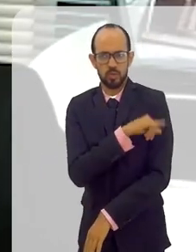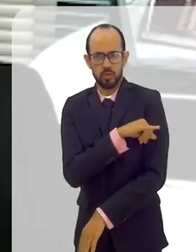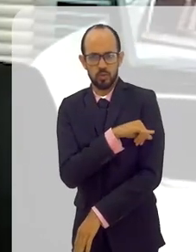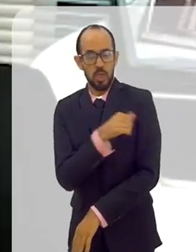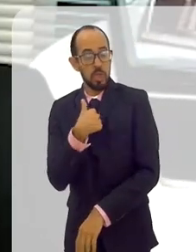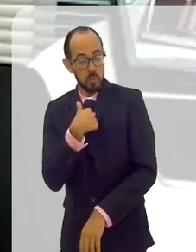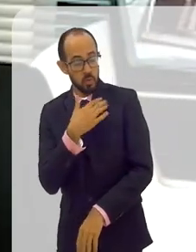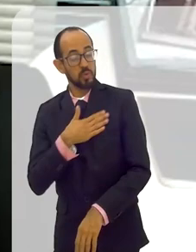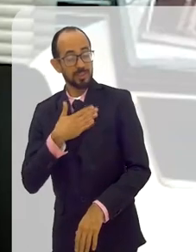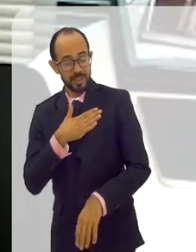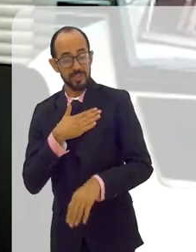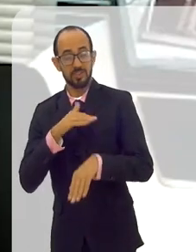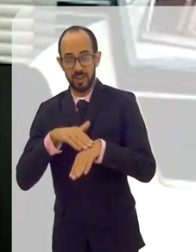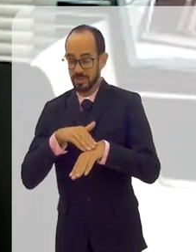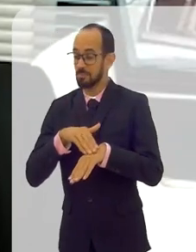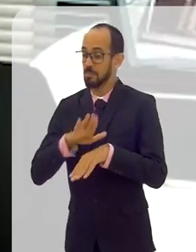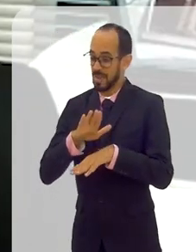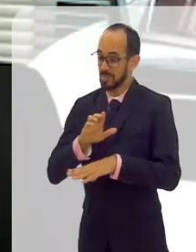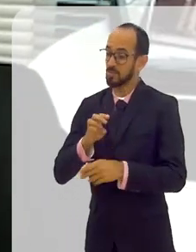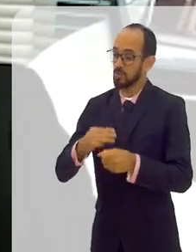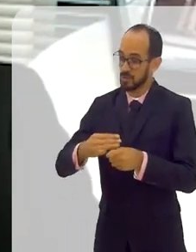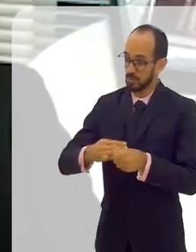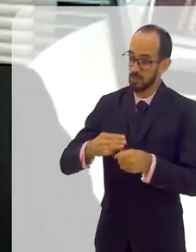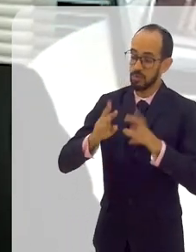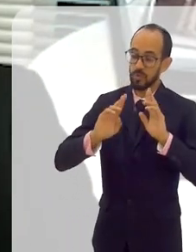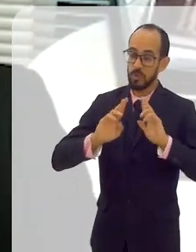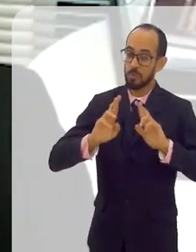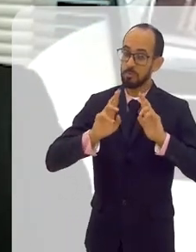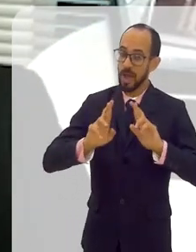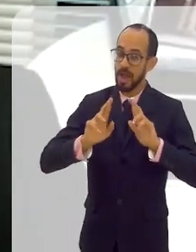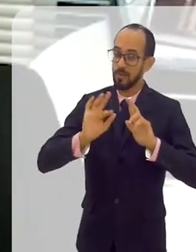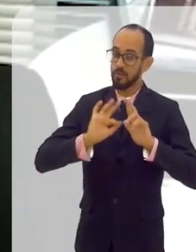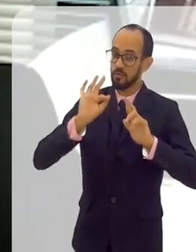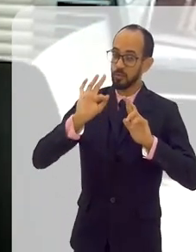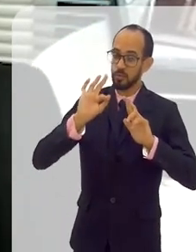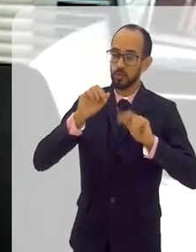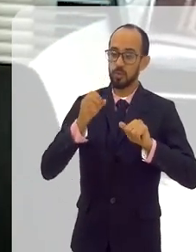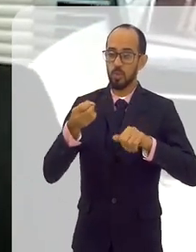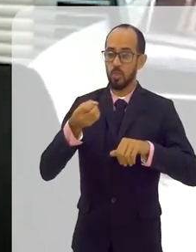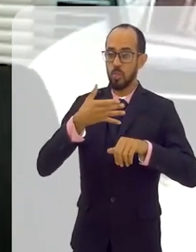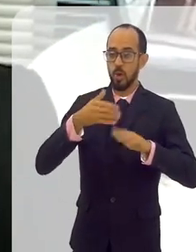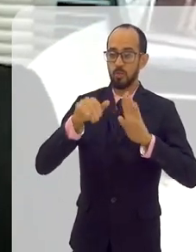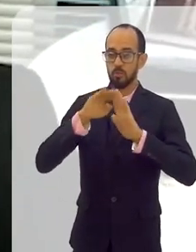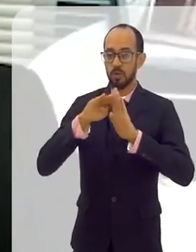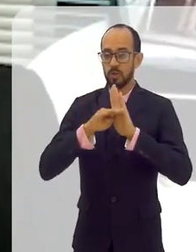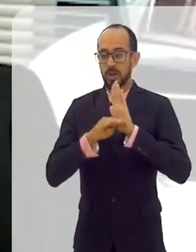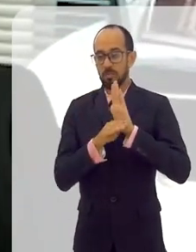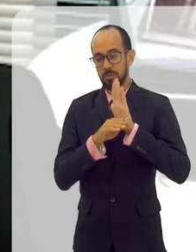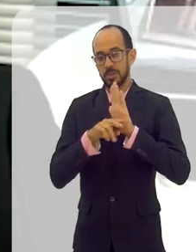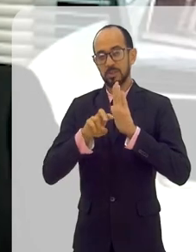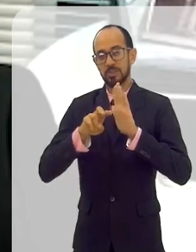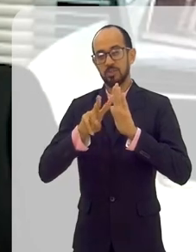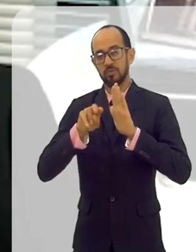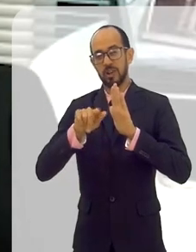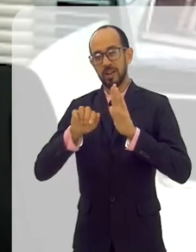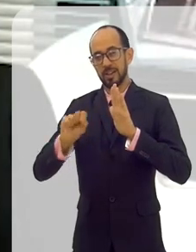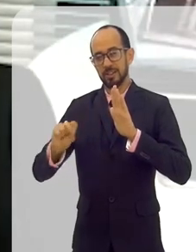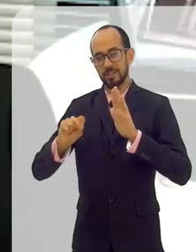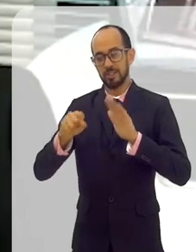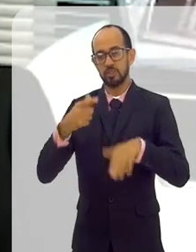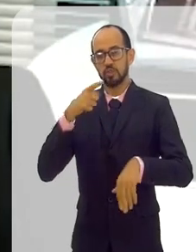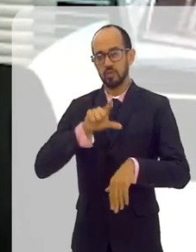que estivéssemos em mais municípios. Quem sabe o futuro, com o novo programa de ampliação de vagas, a gente possa